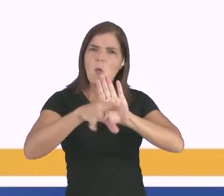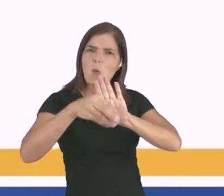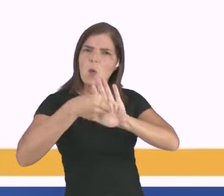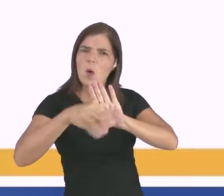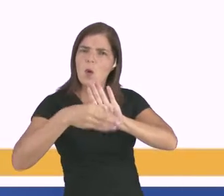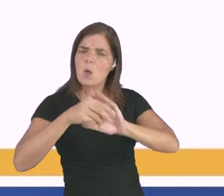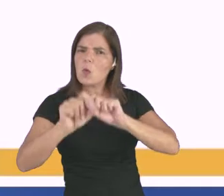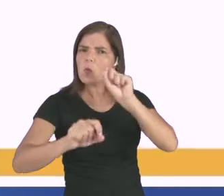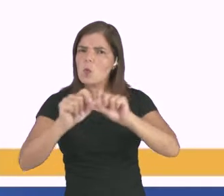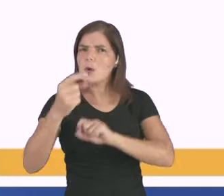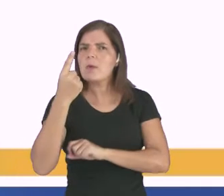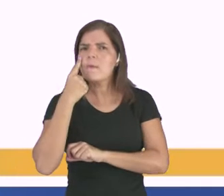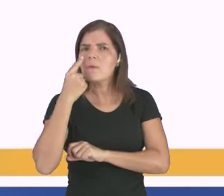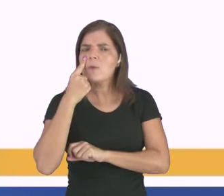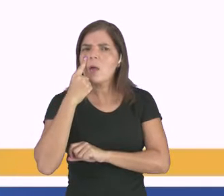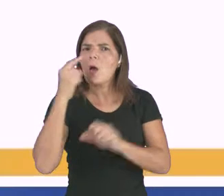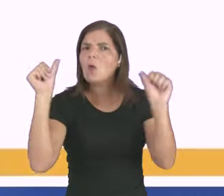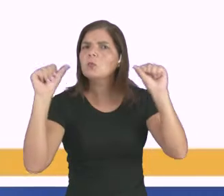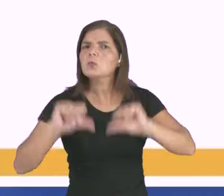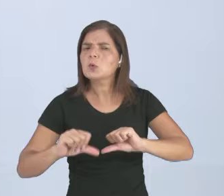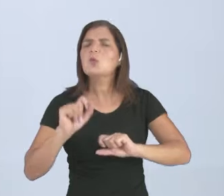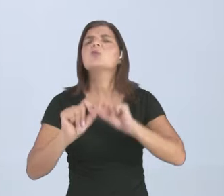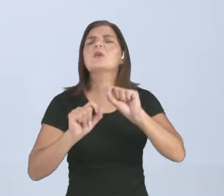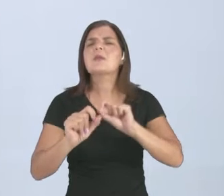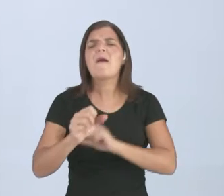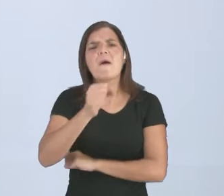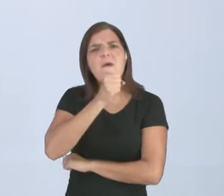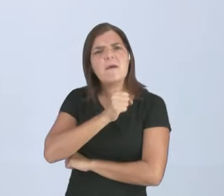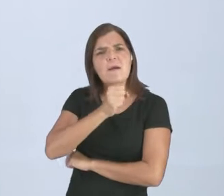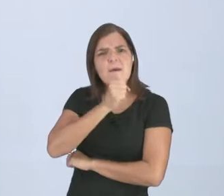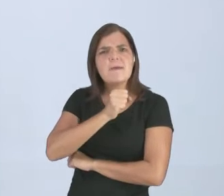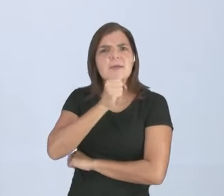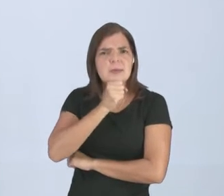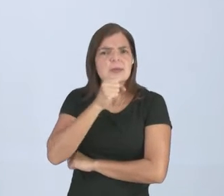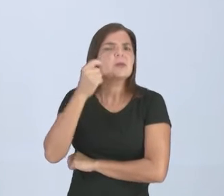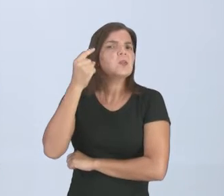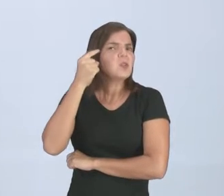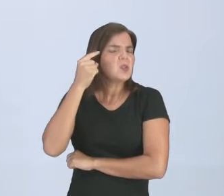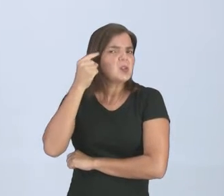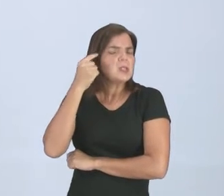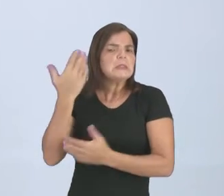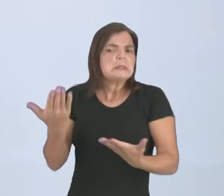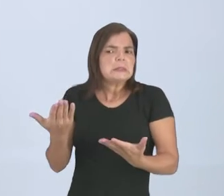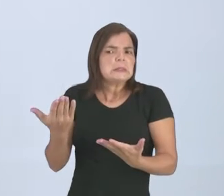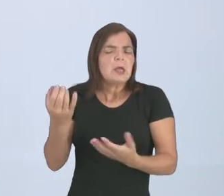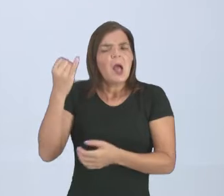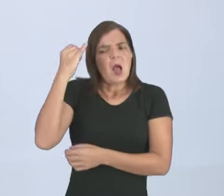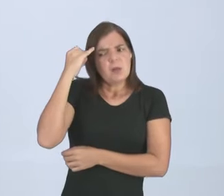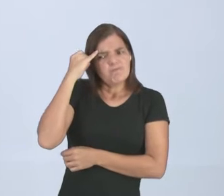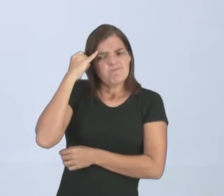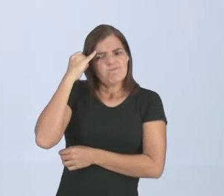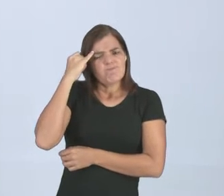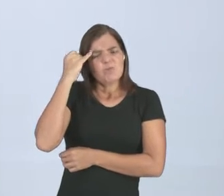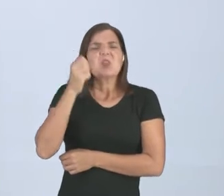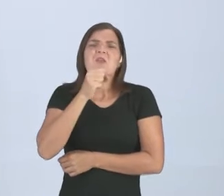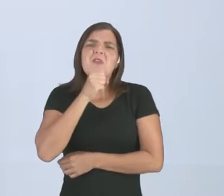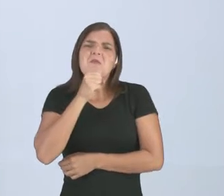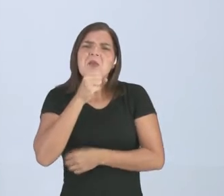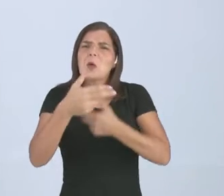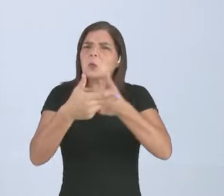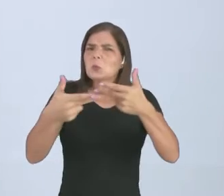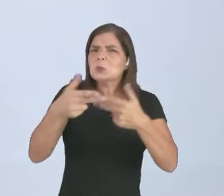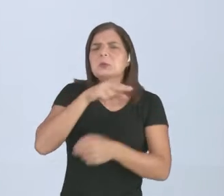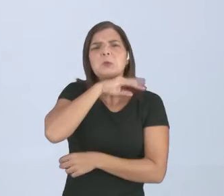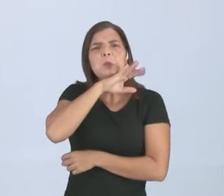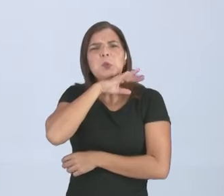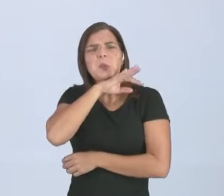negativa do que seria envelhecer, né? Ou seja, passa aquela ideia de que você envelhecer é algo ruim, que